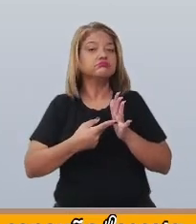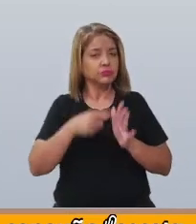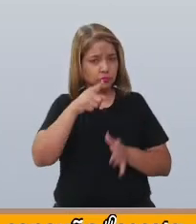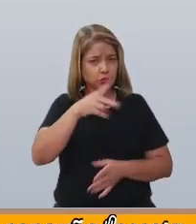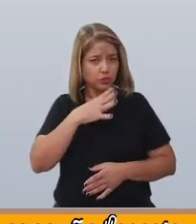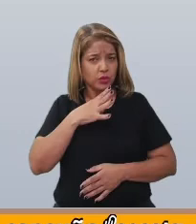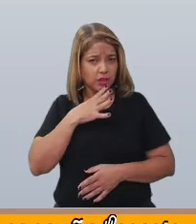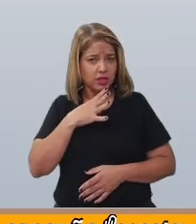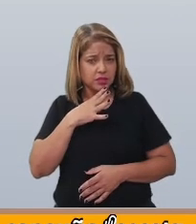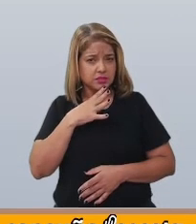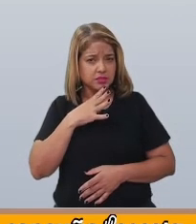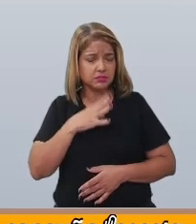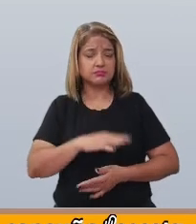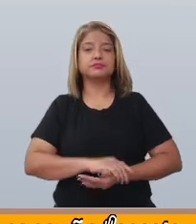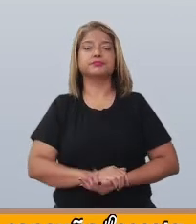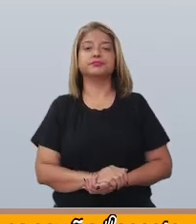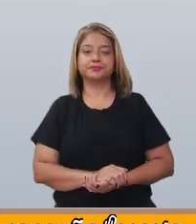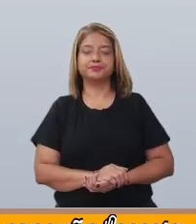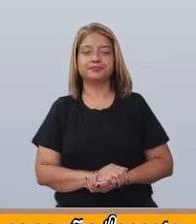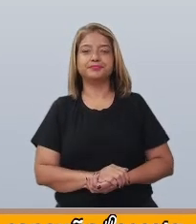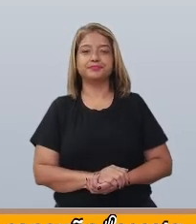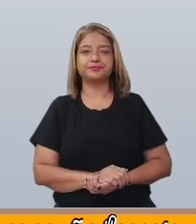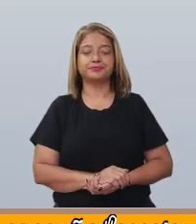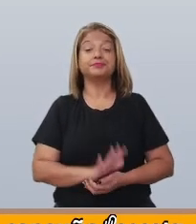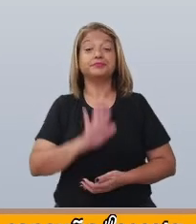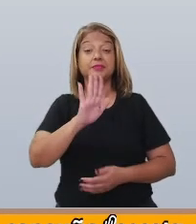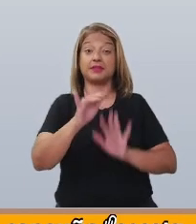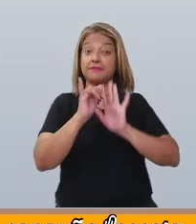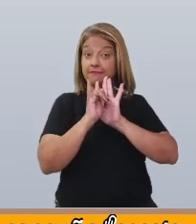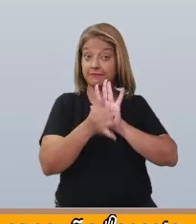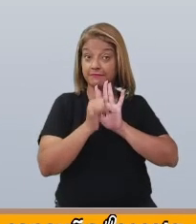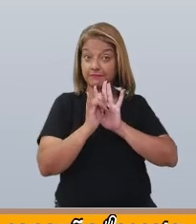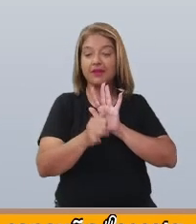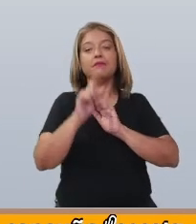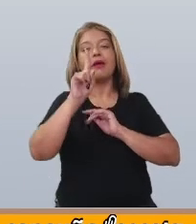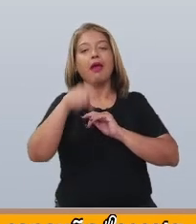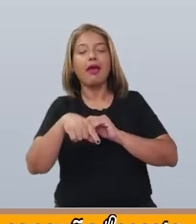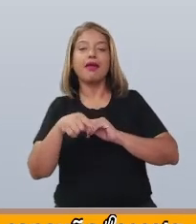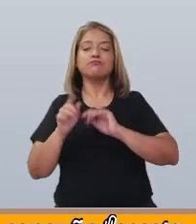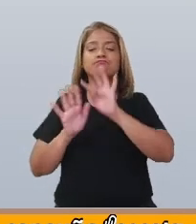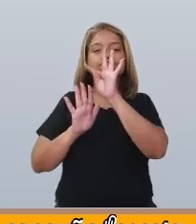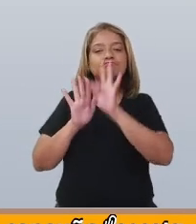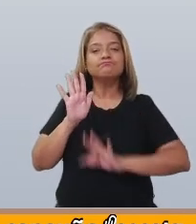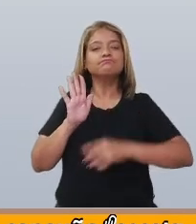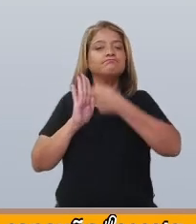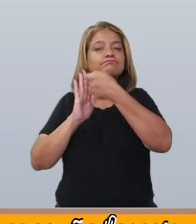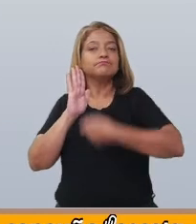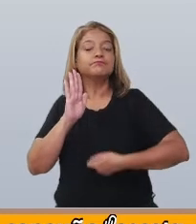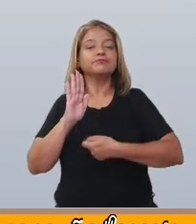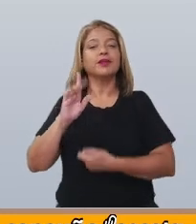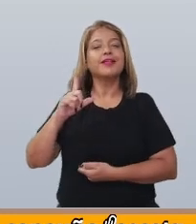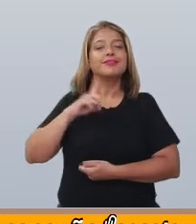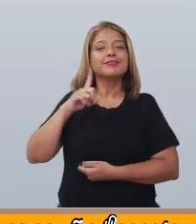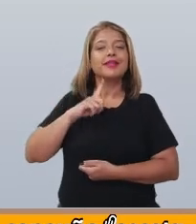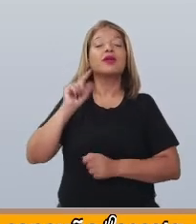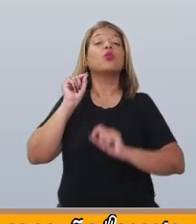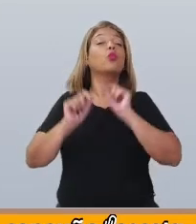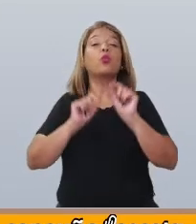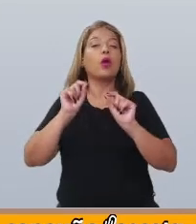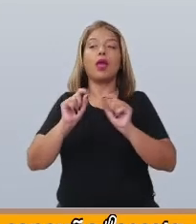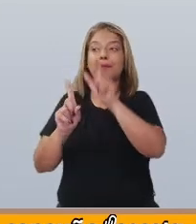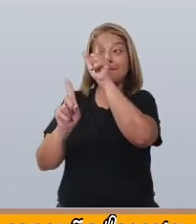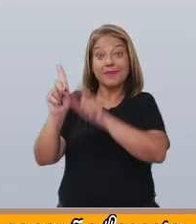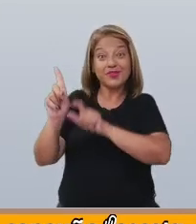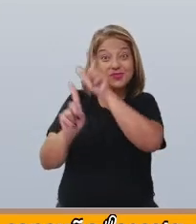conhece alguma? A fábula é uma narrativa figurada na qual